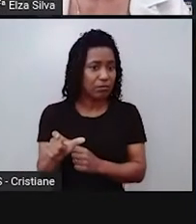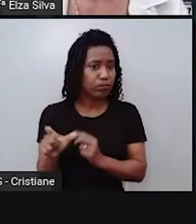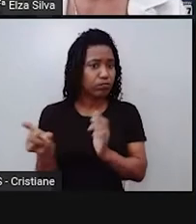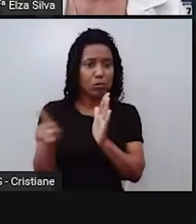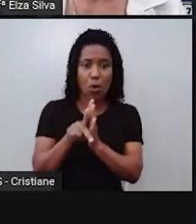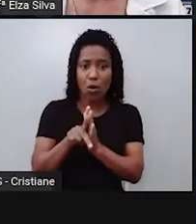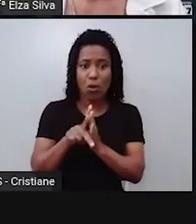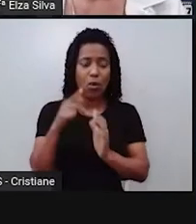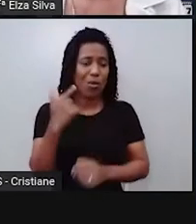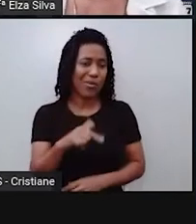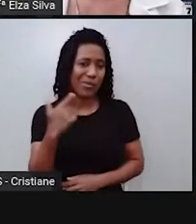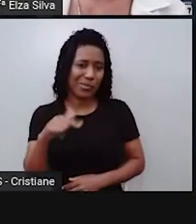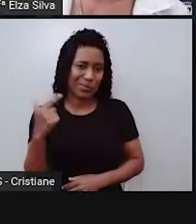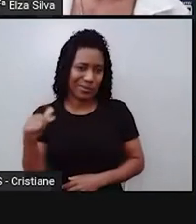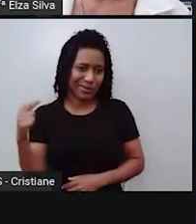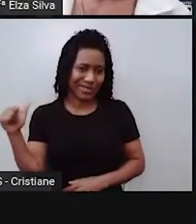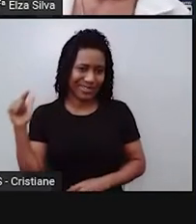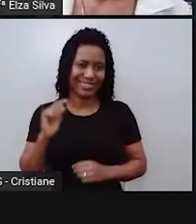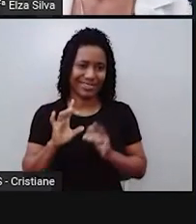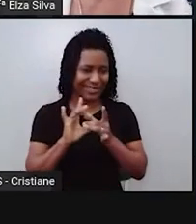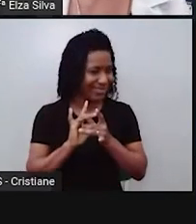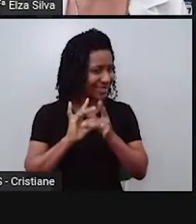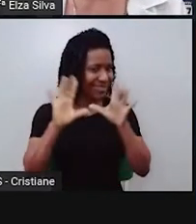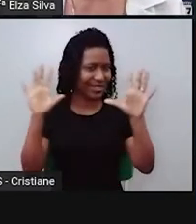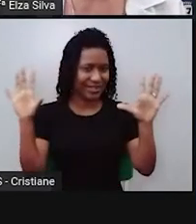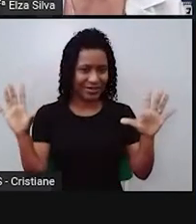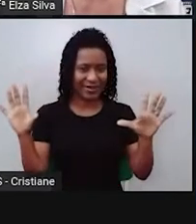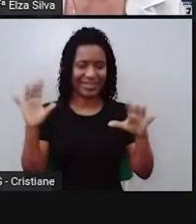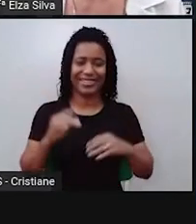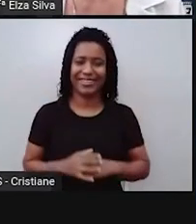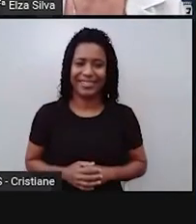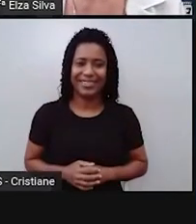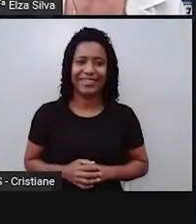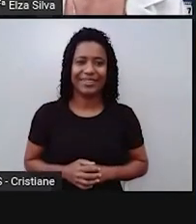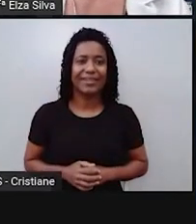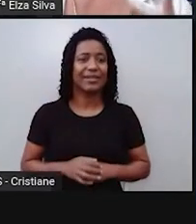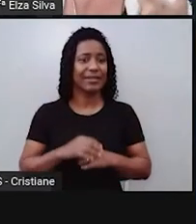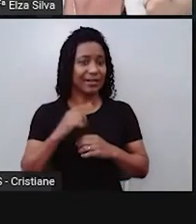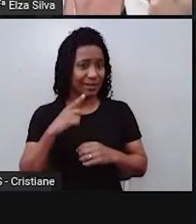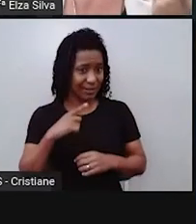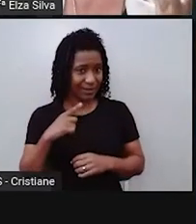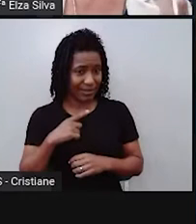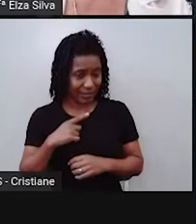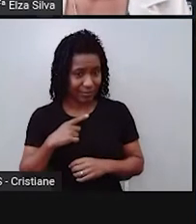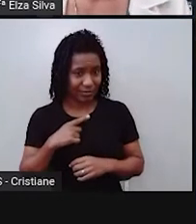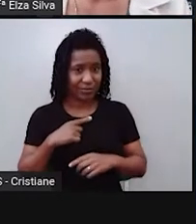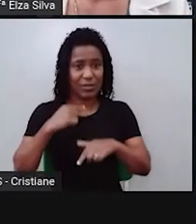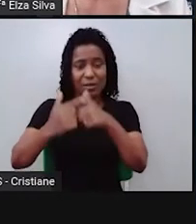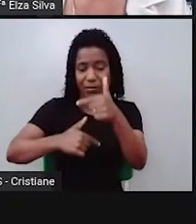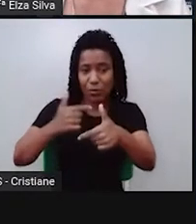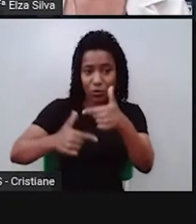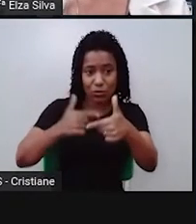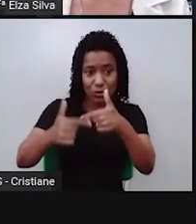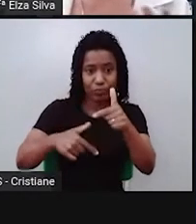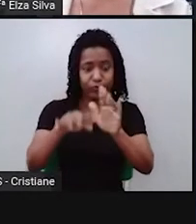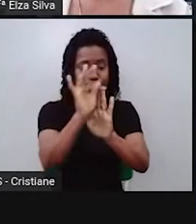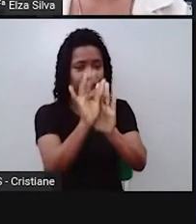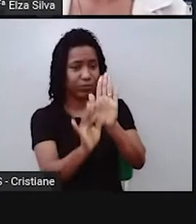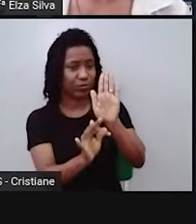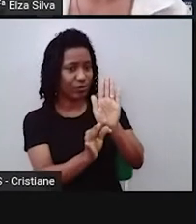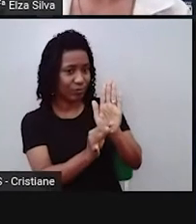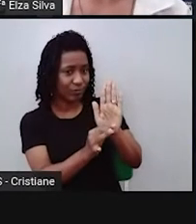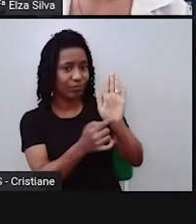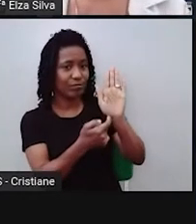complexa, porém, trata-se de um texto que envolve uma